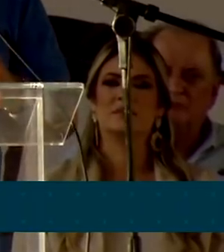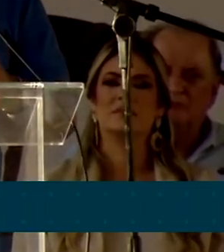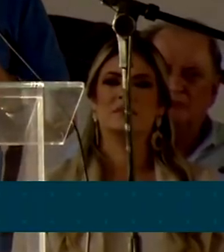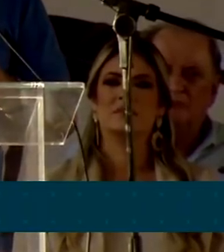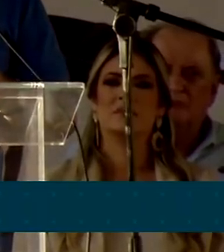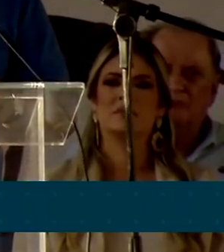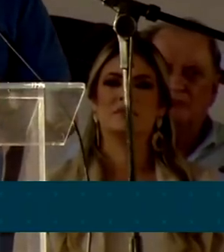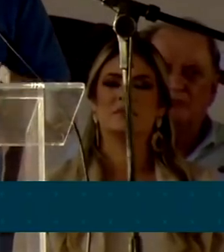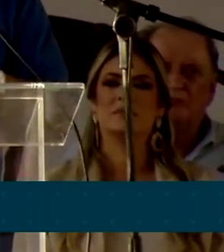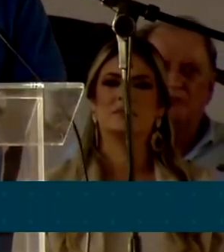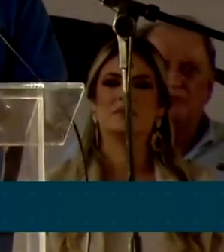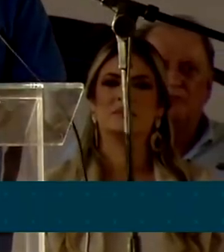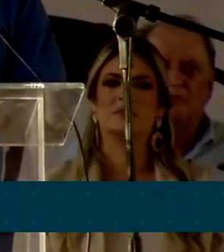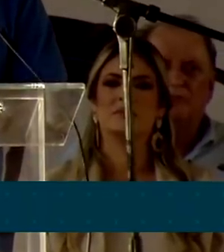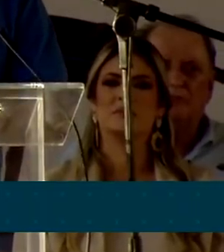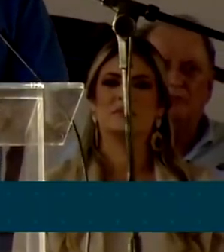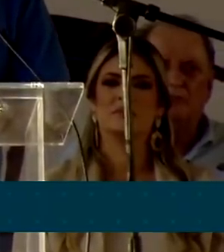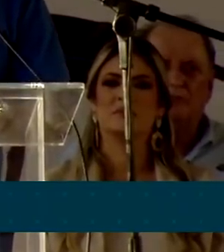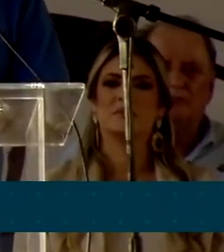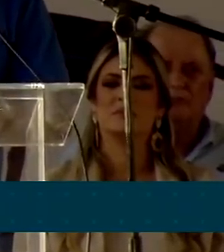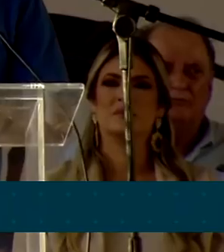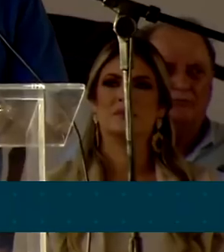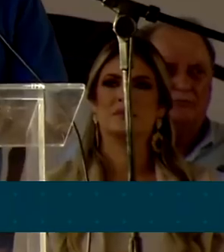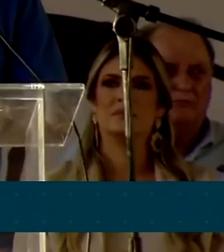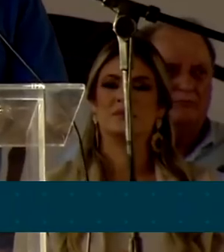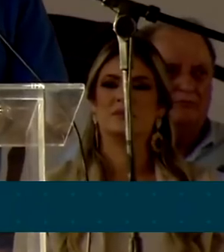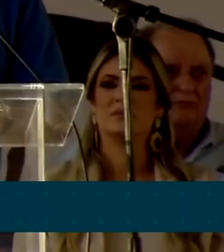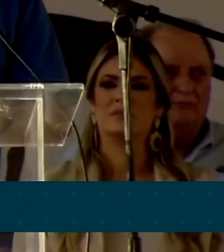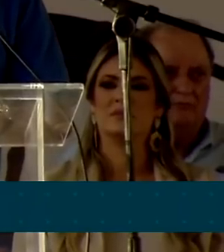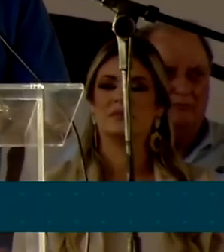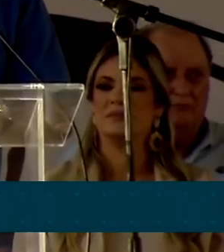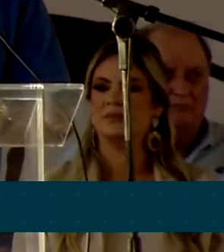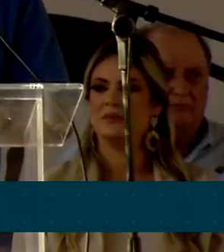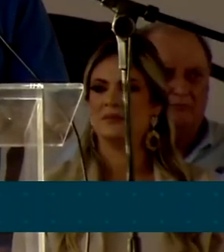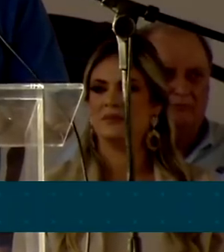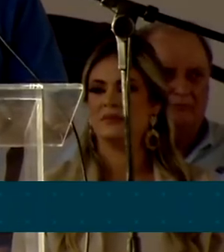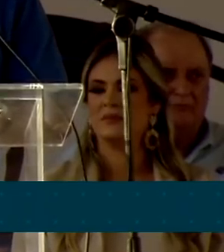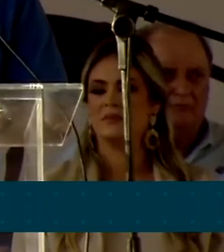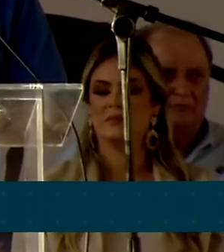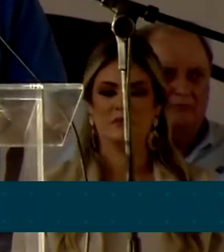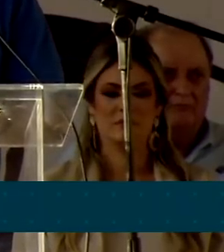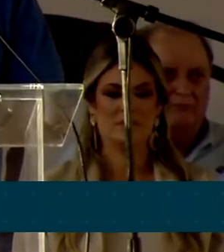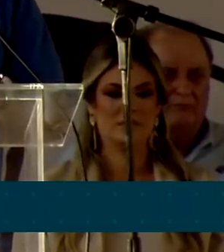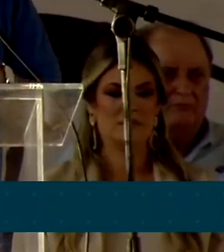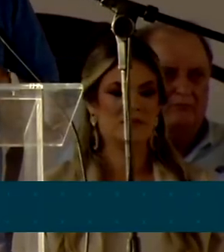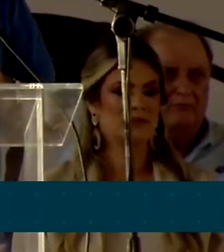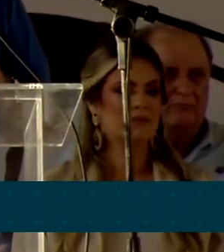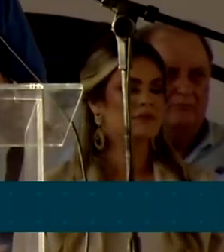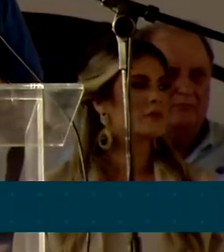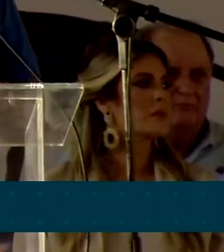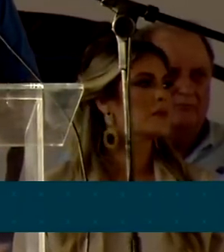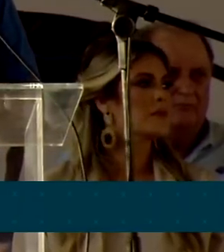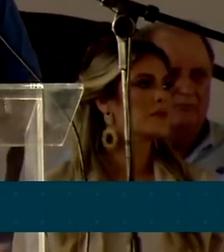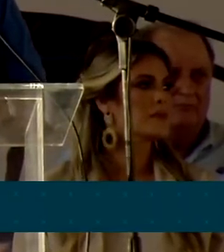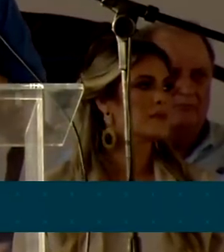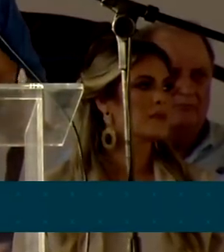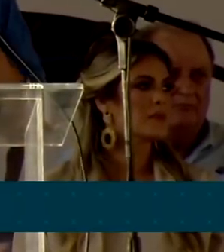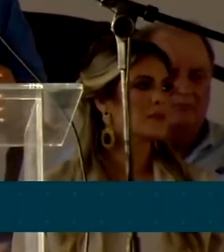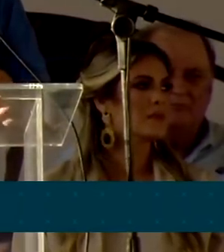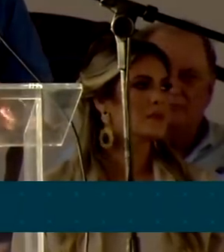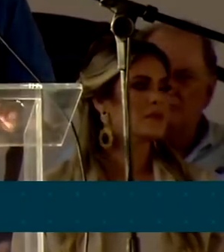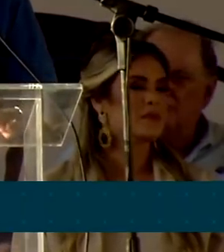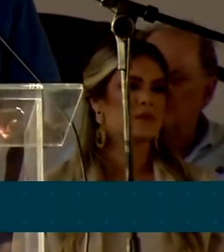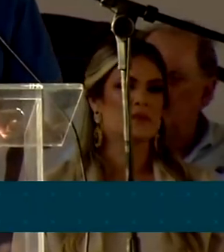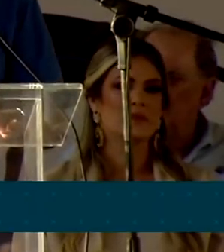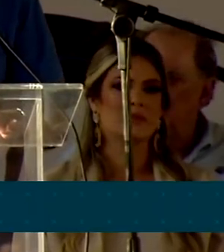porque sabemos que há necessidade de que as pequenas comunidades rurais sejam atendidas. E ao mesmo tempo em que